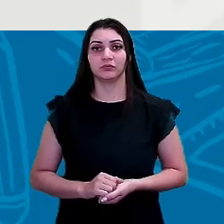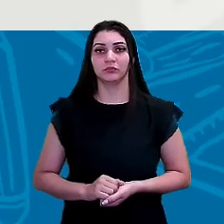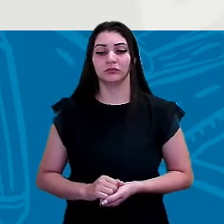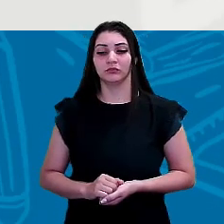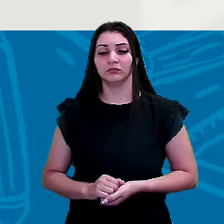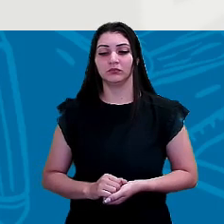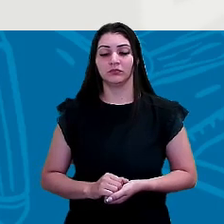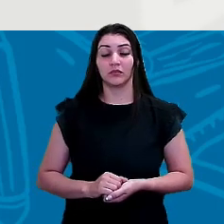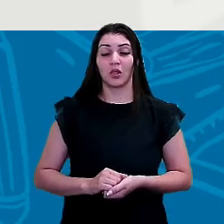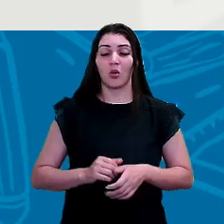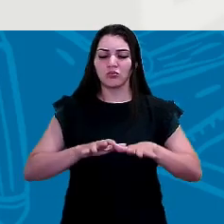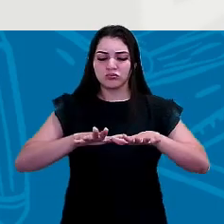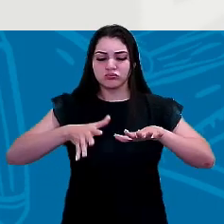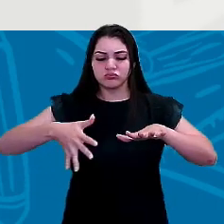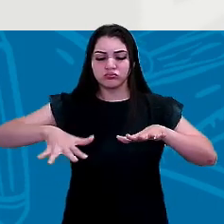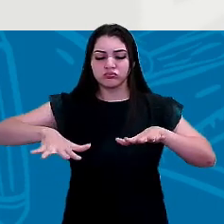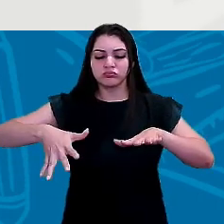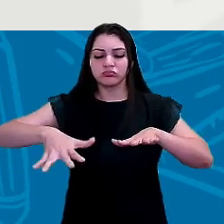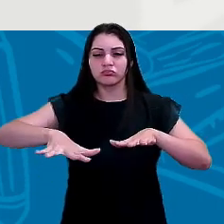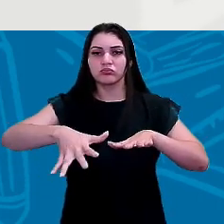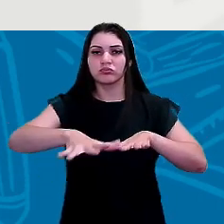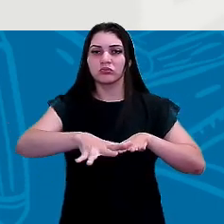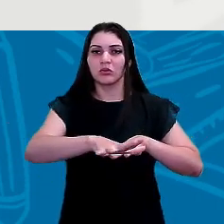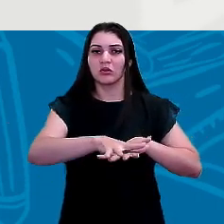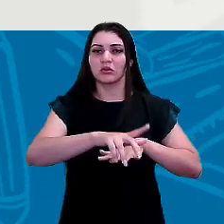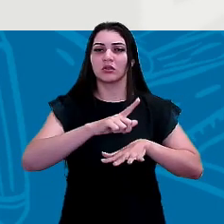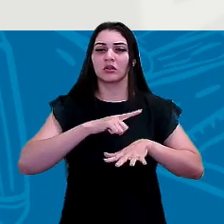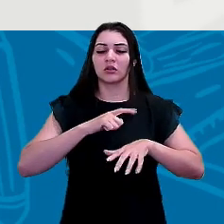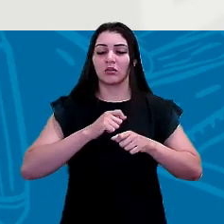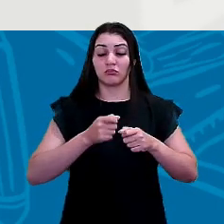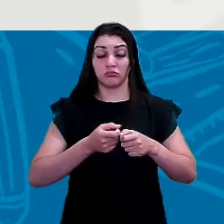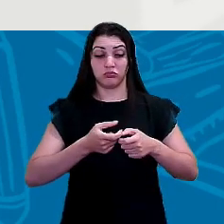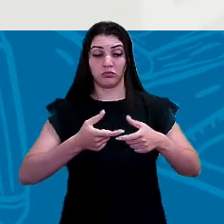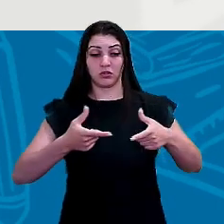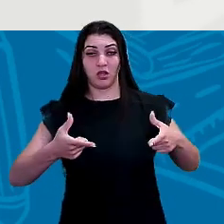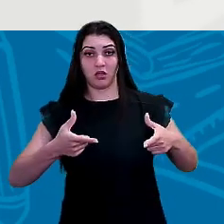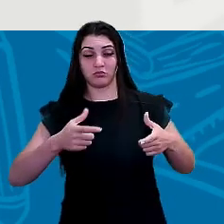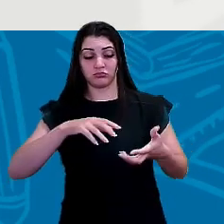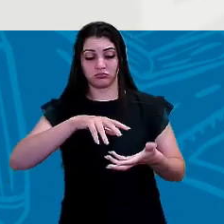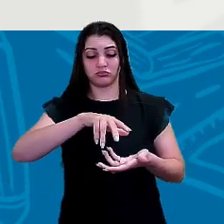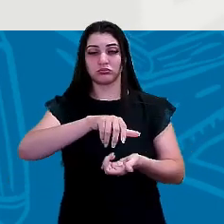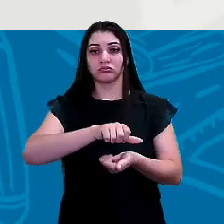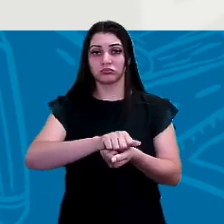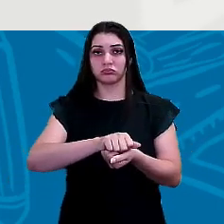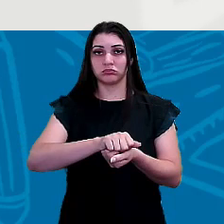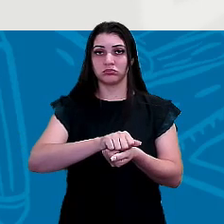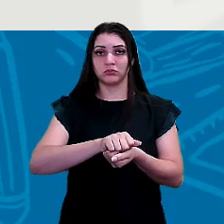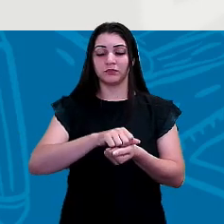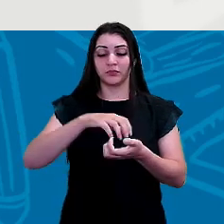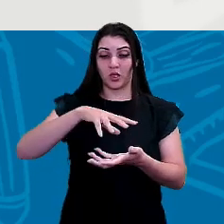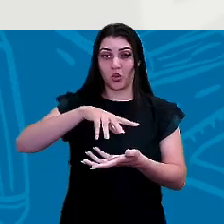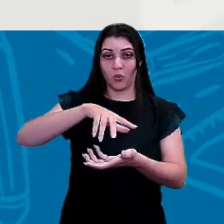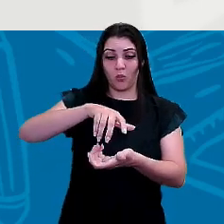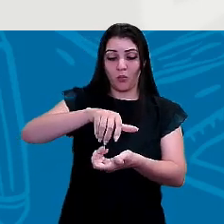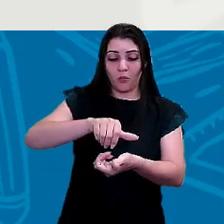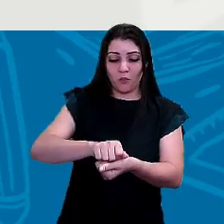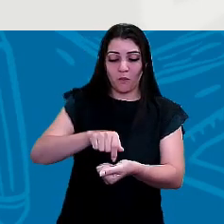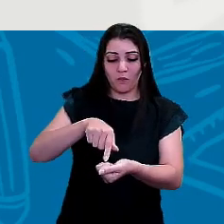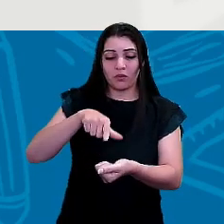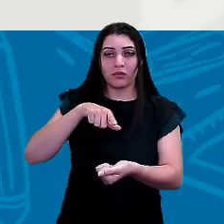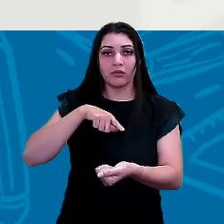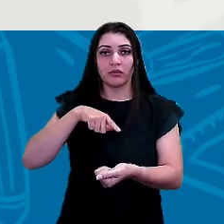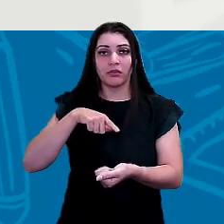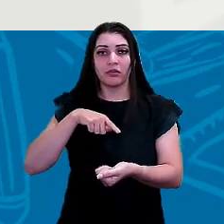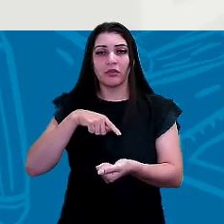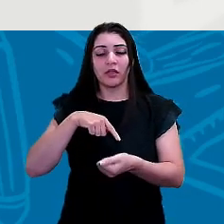Os oceanos, né? Que compõem grande parte da superfície do planeta. O planeta Terra possui